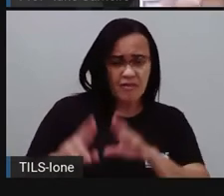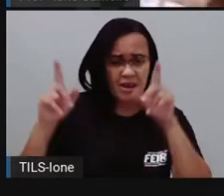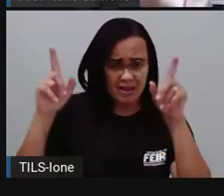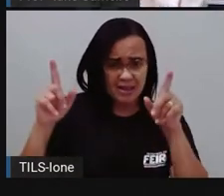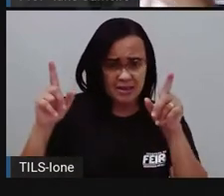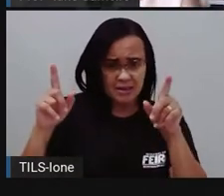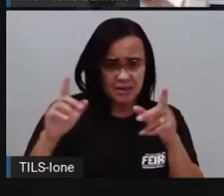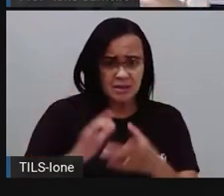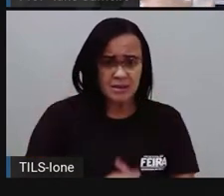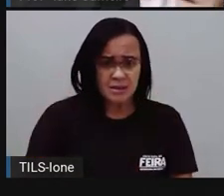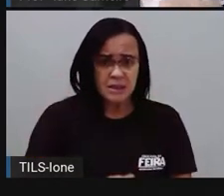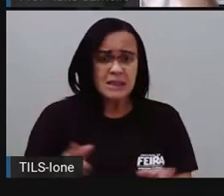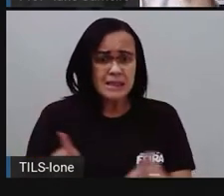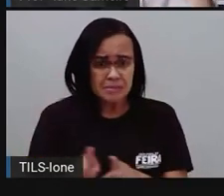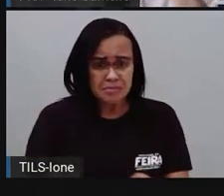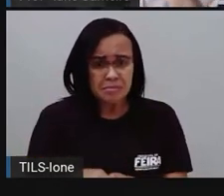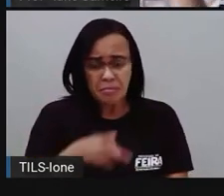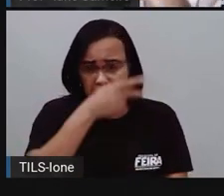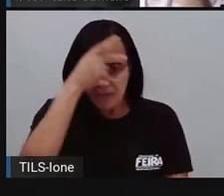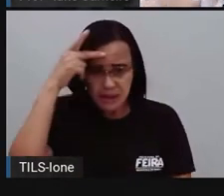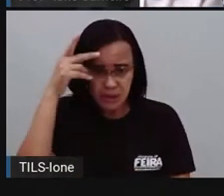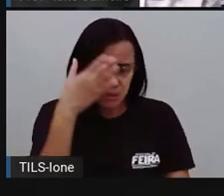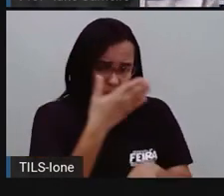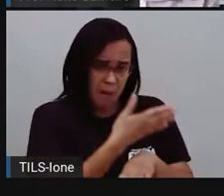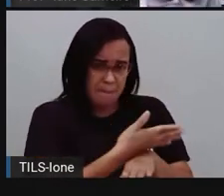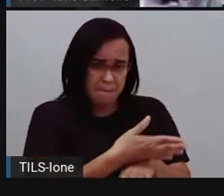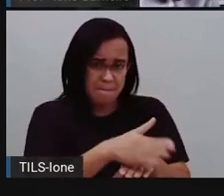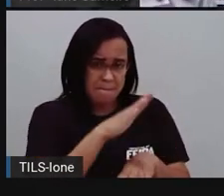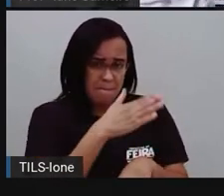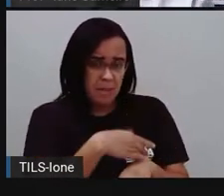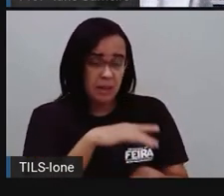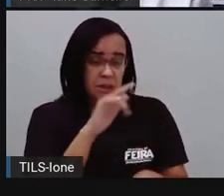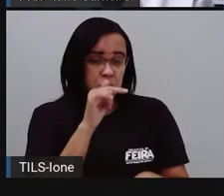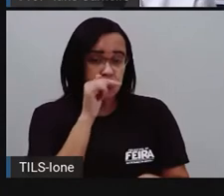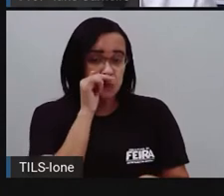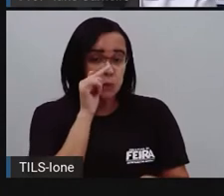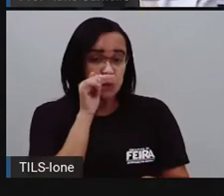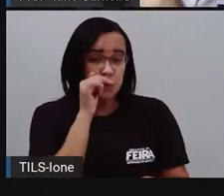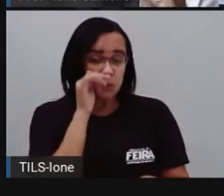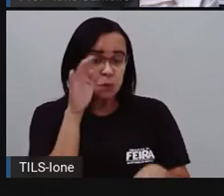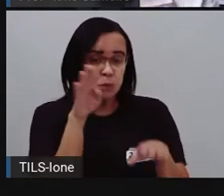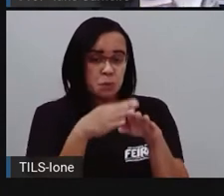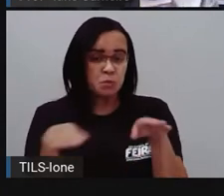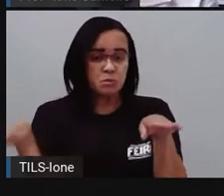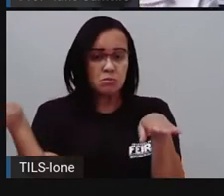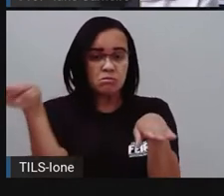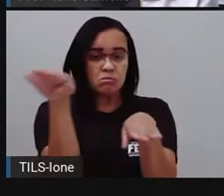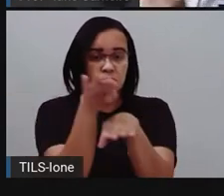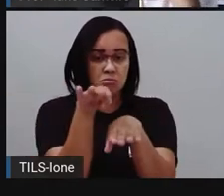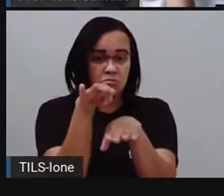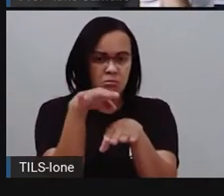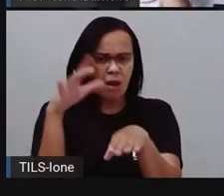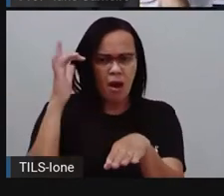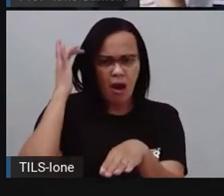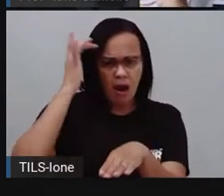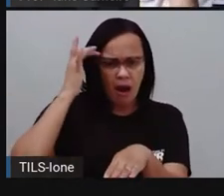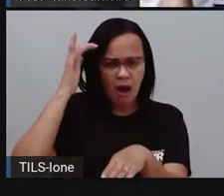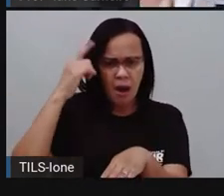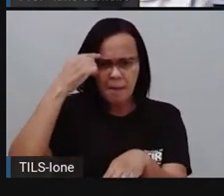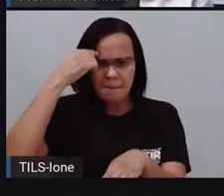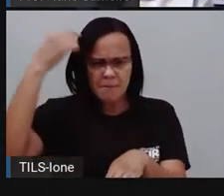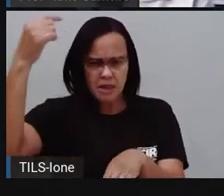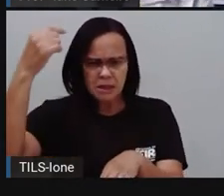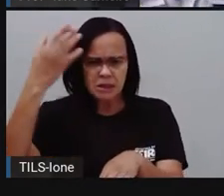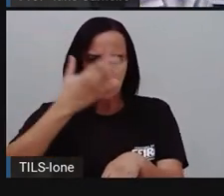aqui, pessoas brancas, a gente vê se algumas pessoas se sentiam superiores às outras. Então, vale sempre lembrar que o racismo é